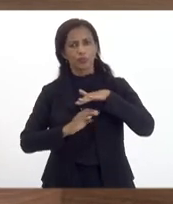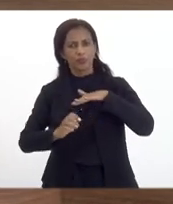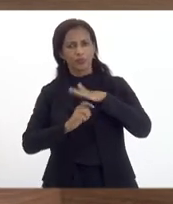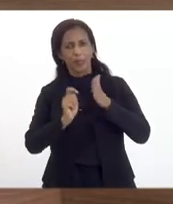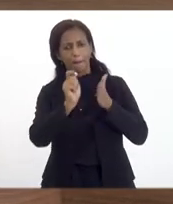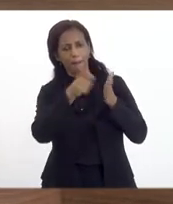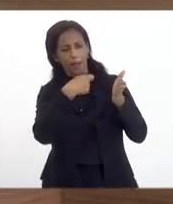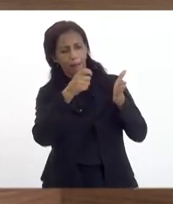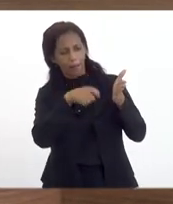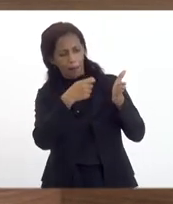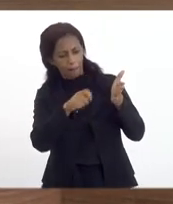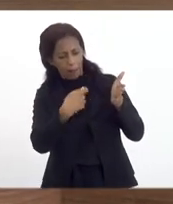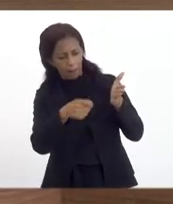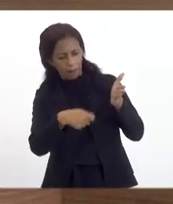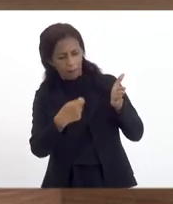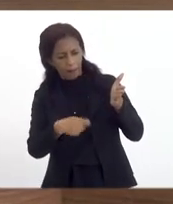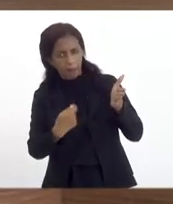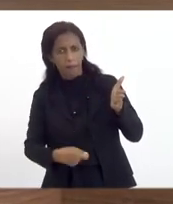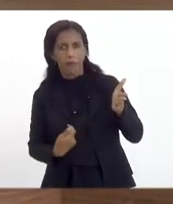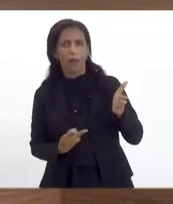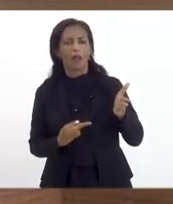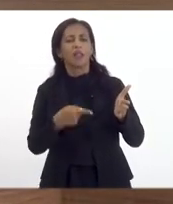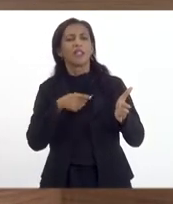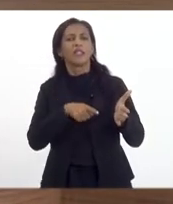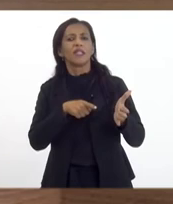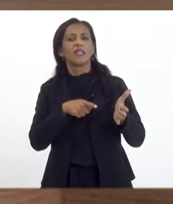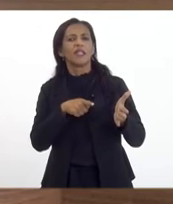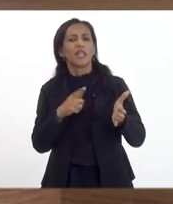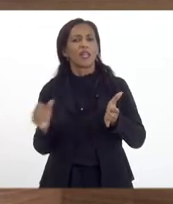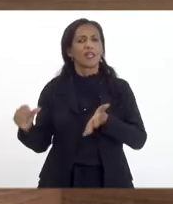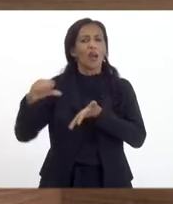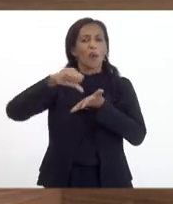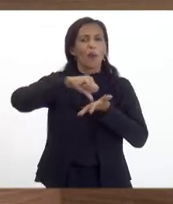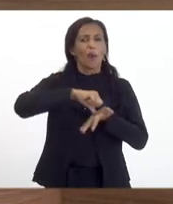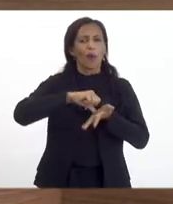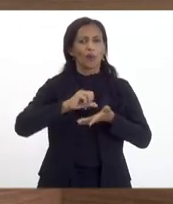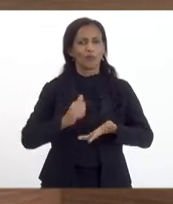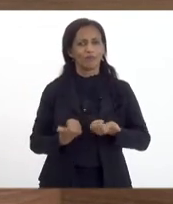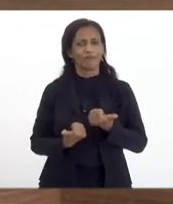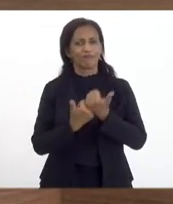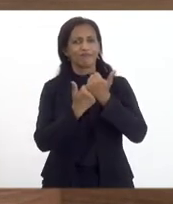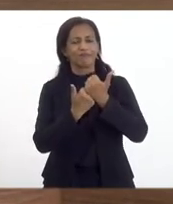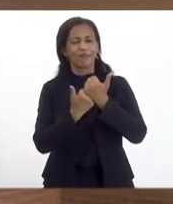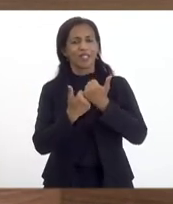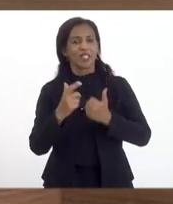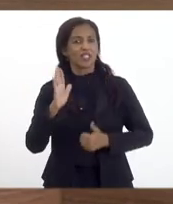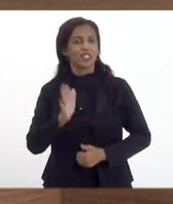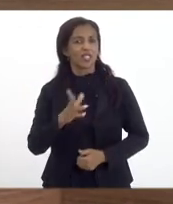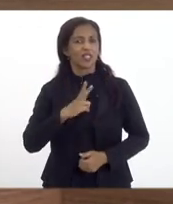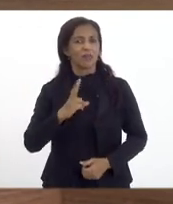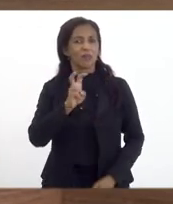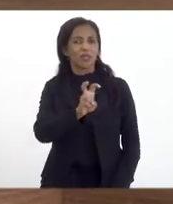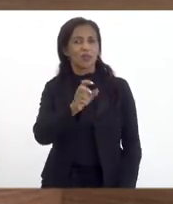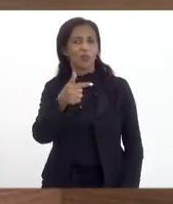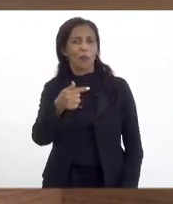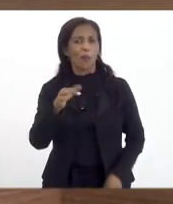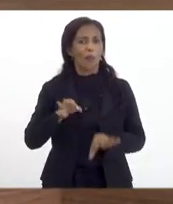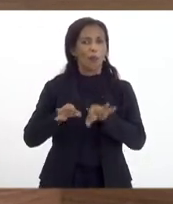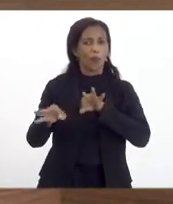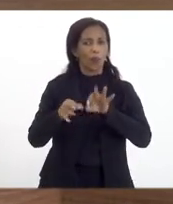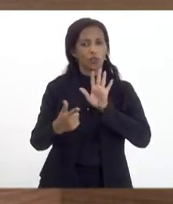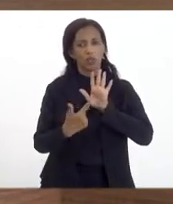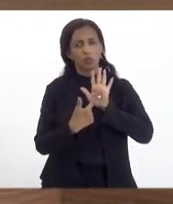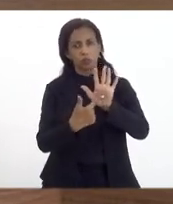assinaram o termo de intenção de adesão ao polo. Nós já temos até agora 57 projetos que foram